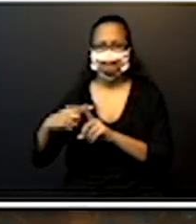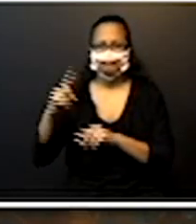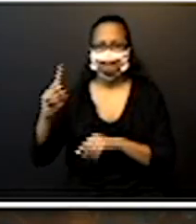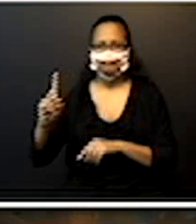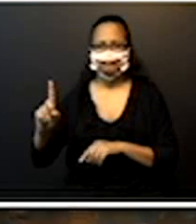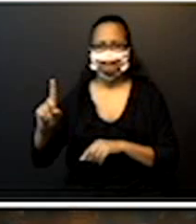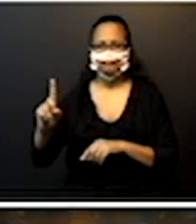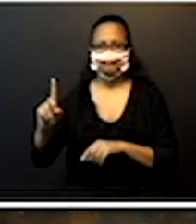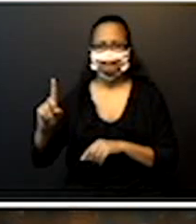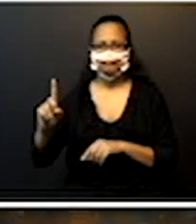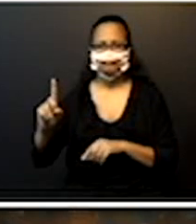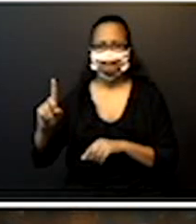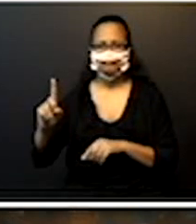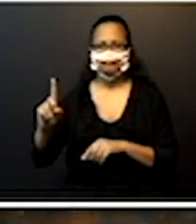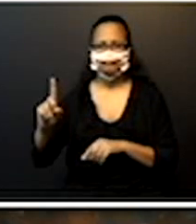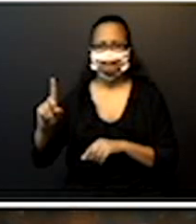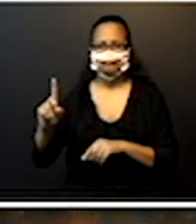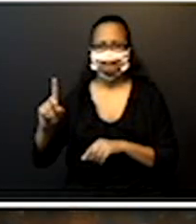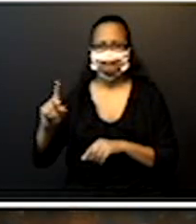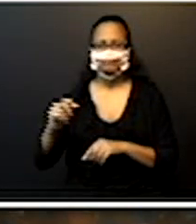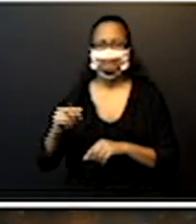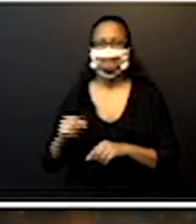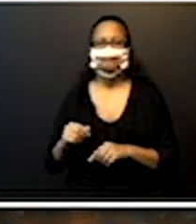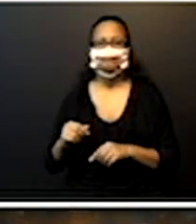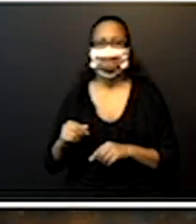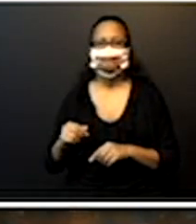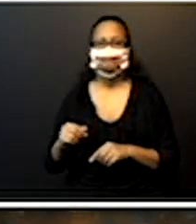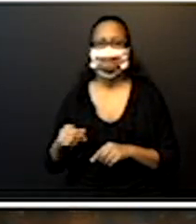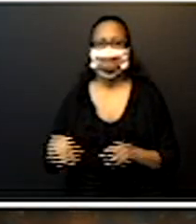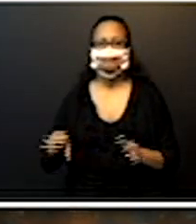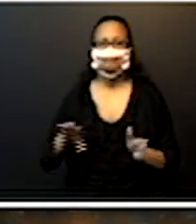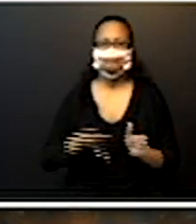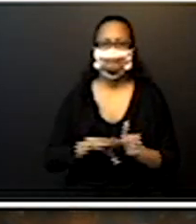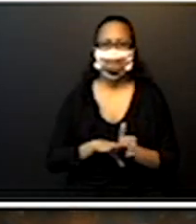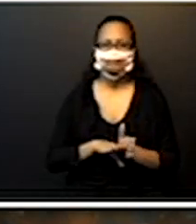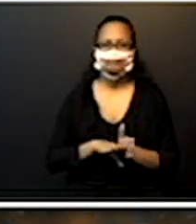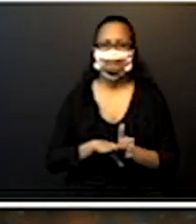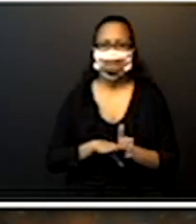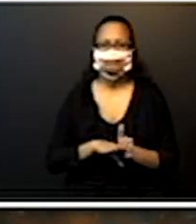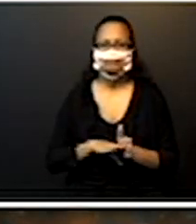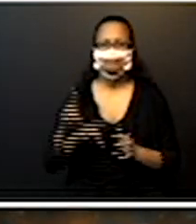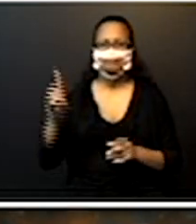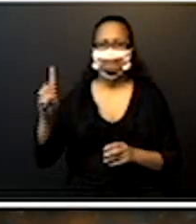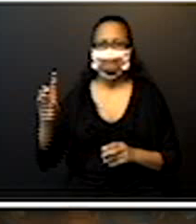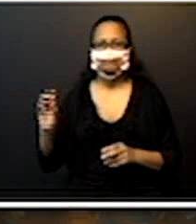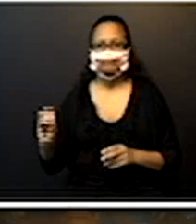mais 1, até eu completar 10.